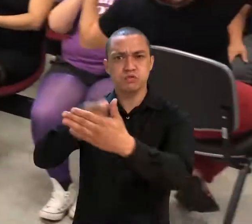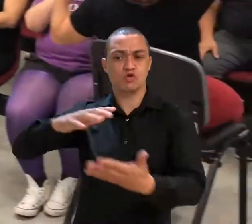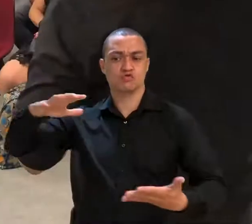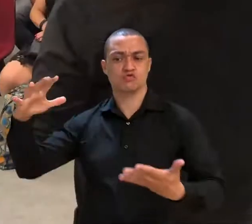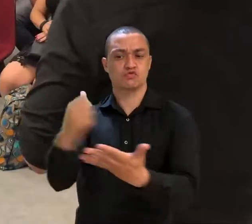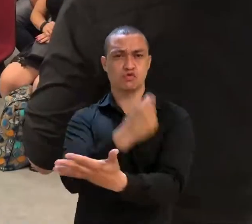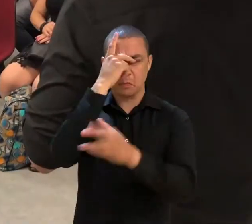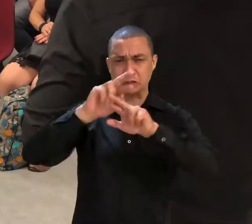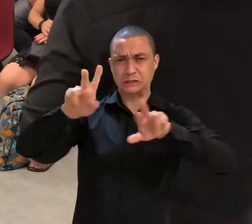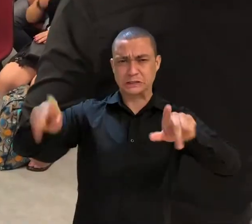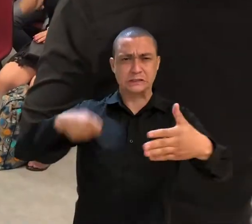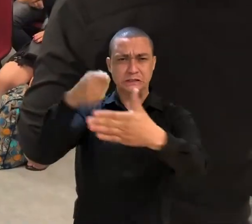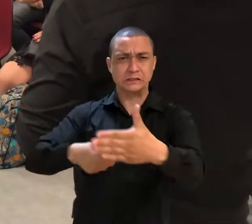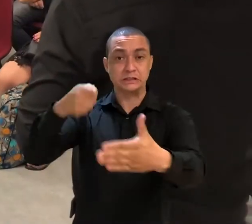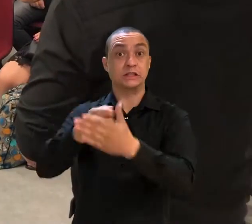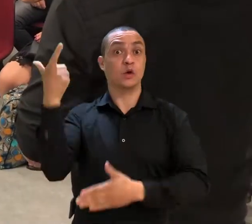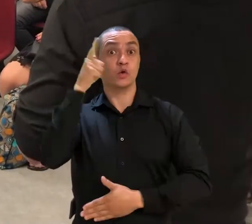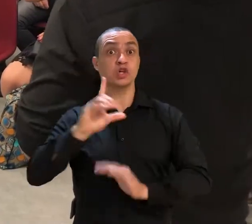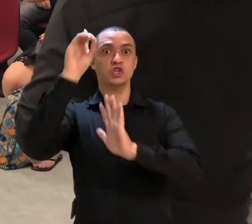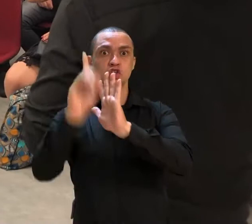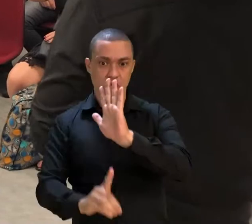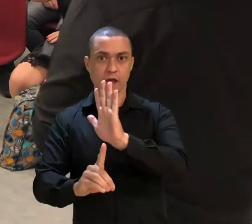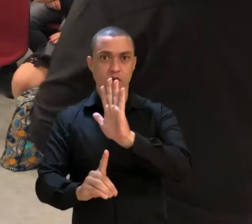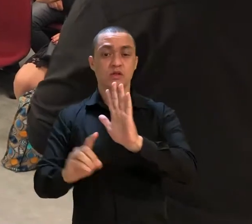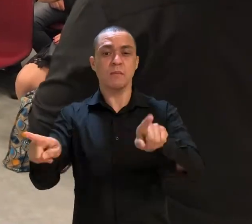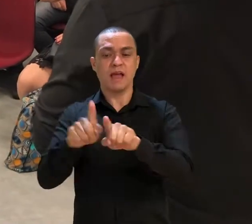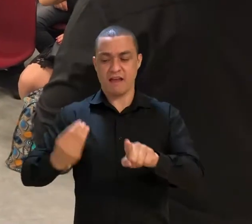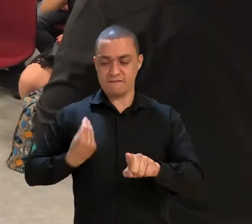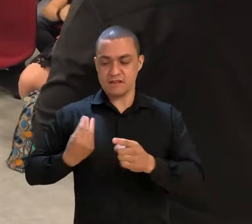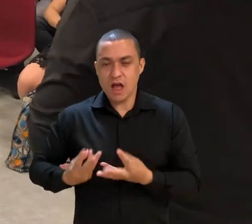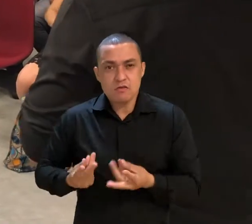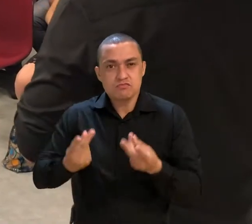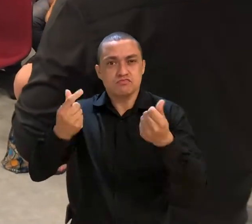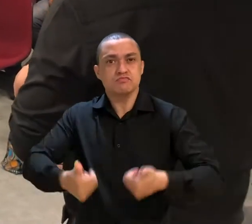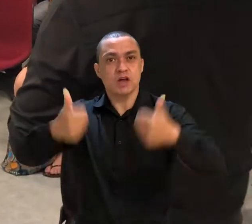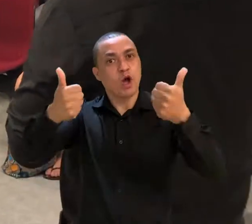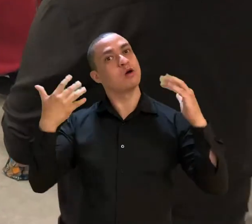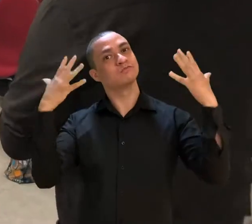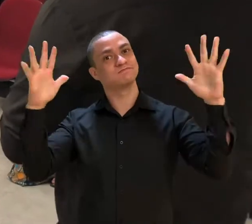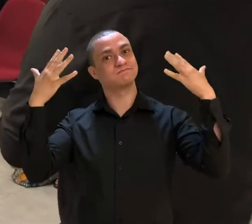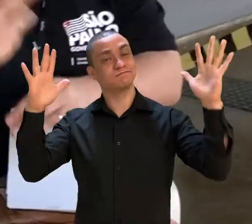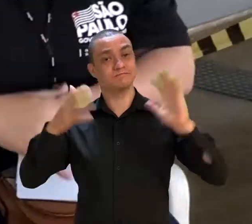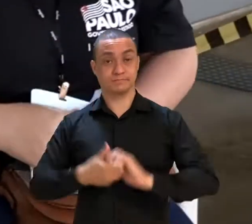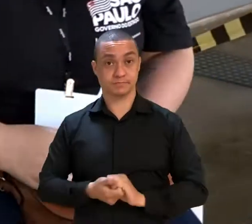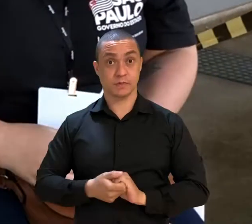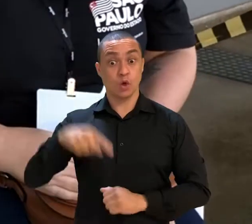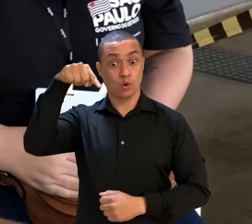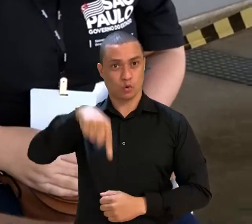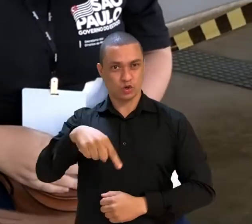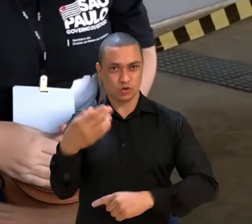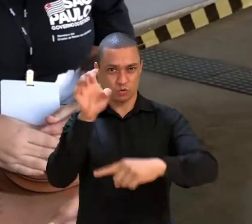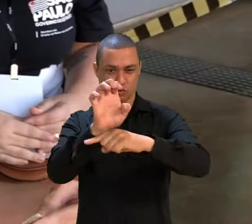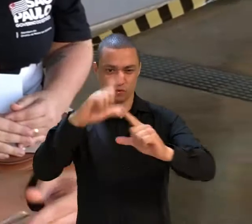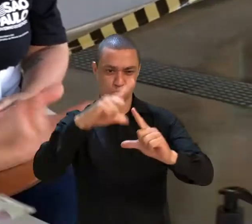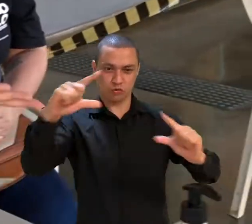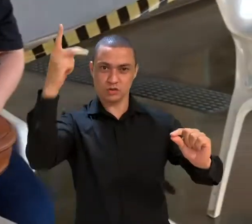de muitas pessoas na luta pela garantia de direitos e melhor qualidade de vida para a comunidade surda. Hoje, no estado de